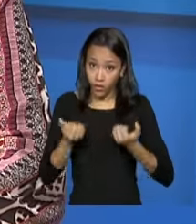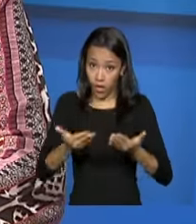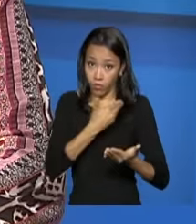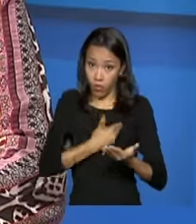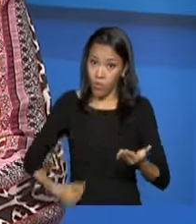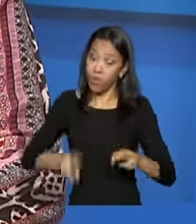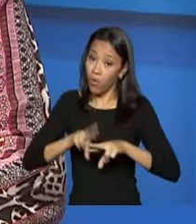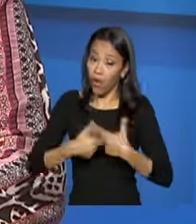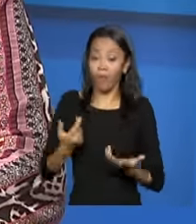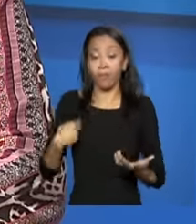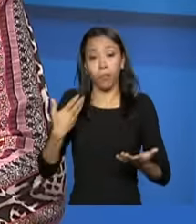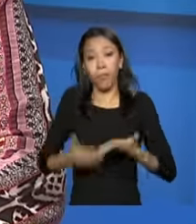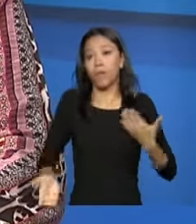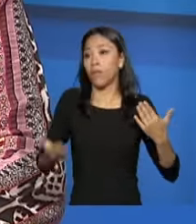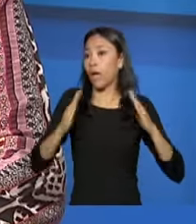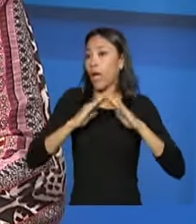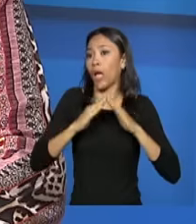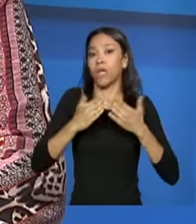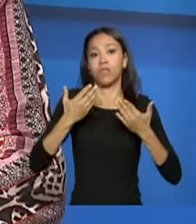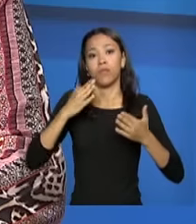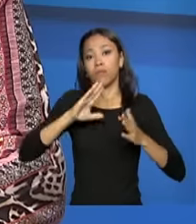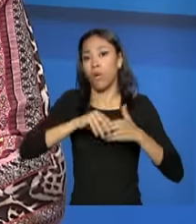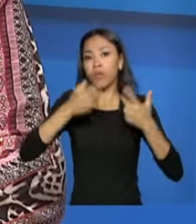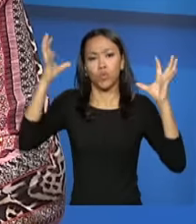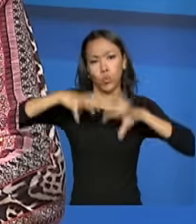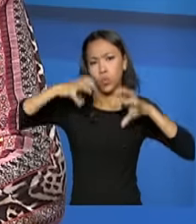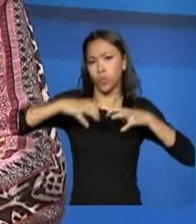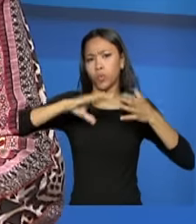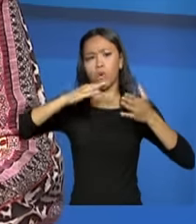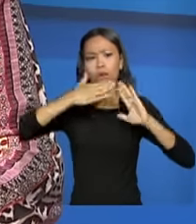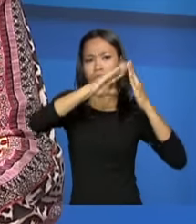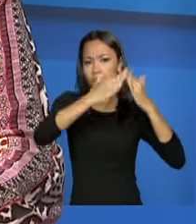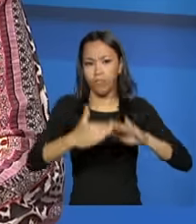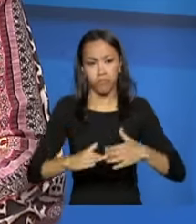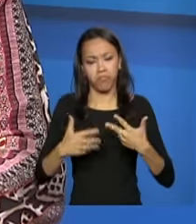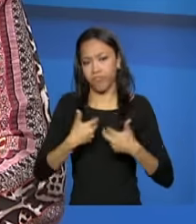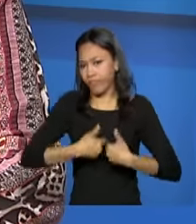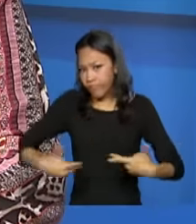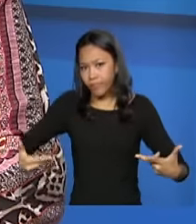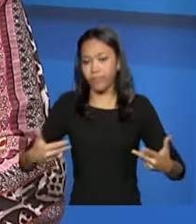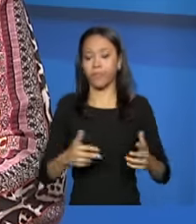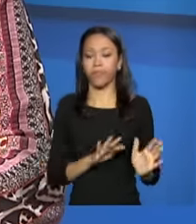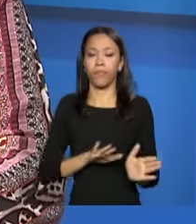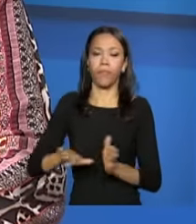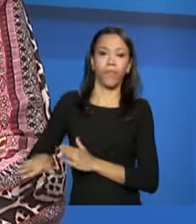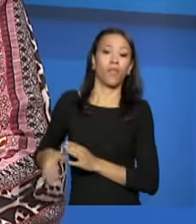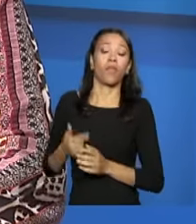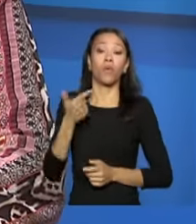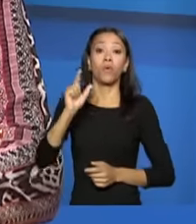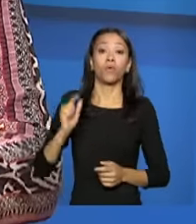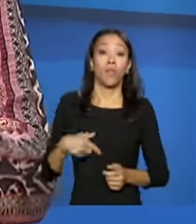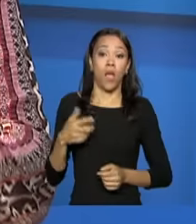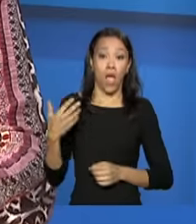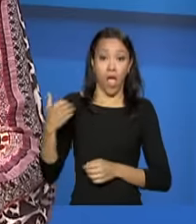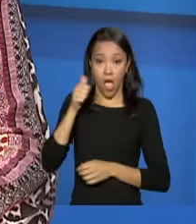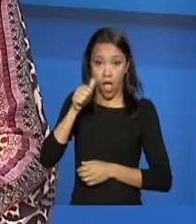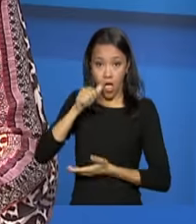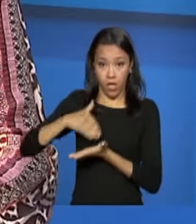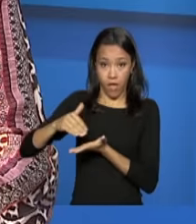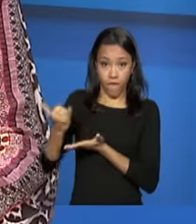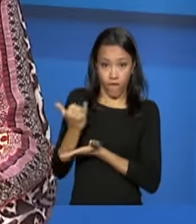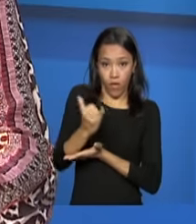calamidades. Ainda sobre as unidades de oferta, né? Como já sinalizou a secretária, a gente tem, como é um